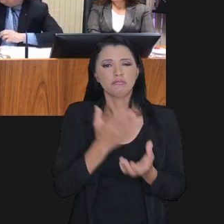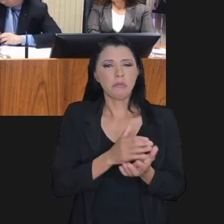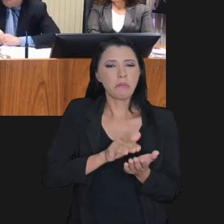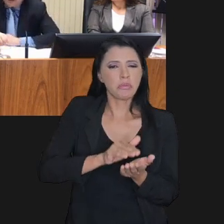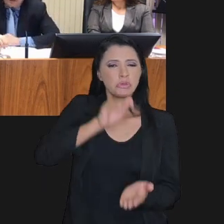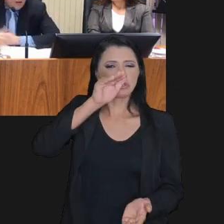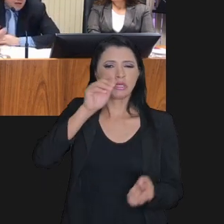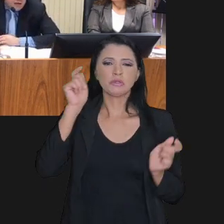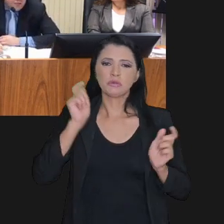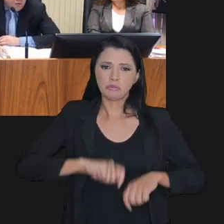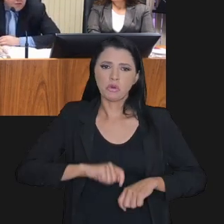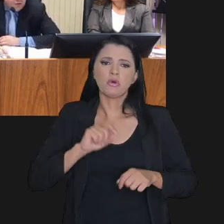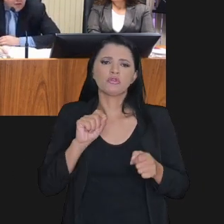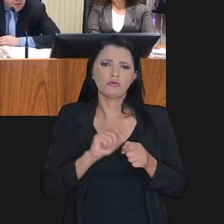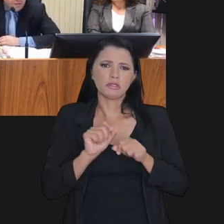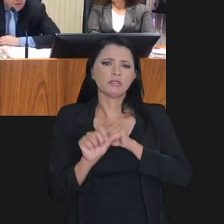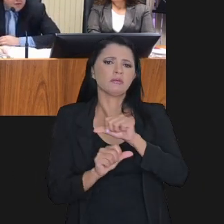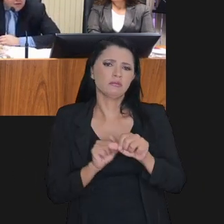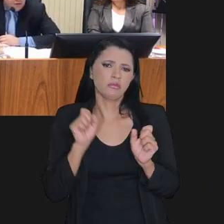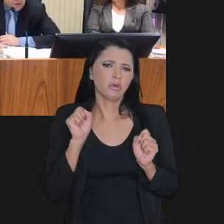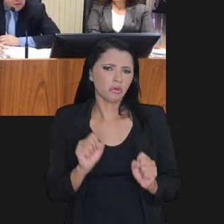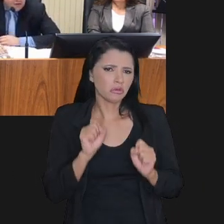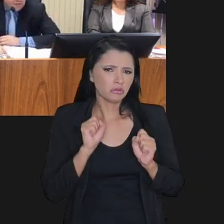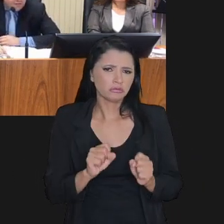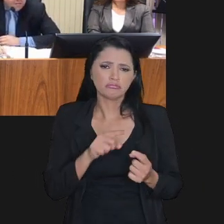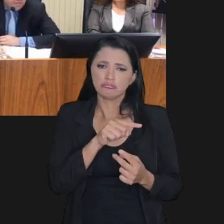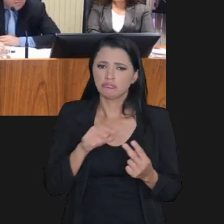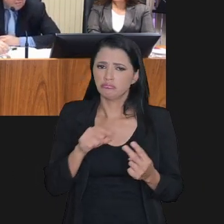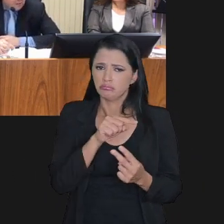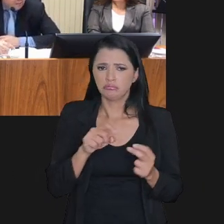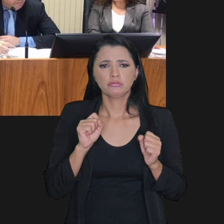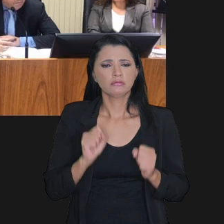de processos também, que ele pode fazer a transação.